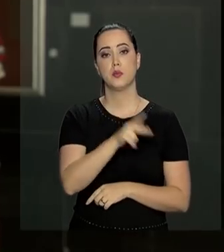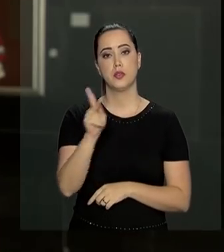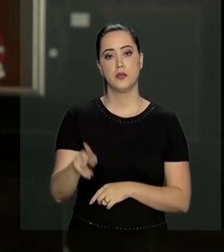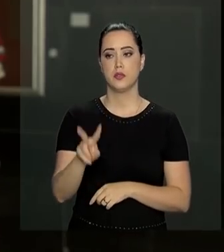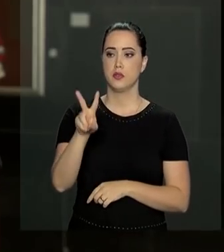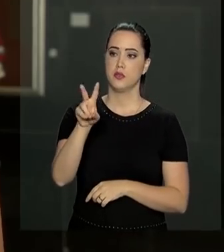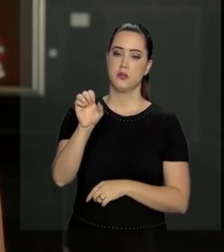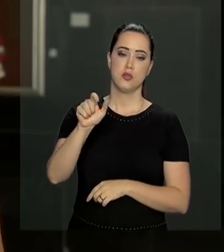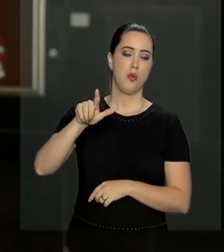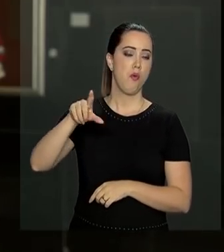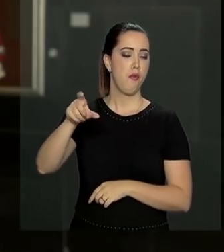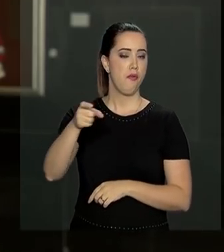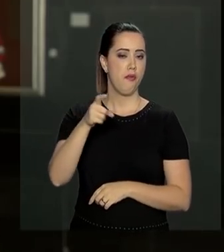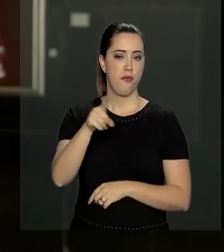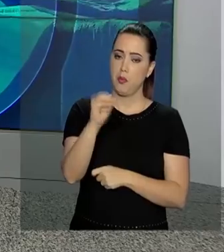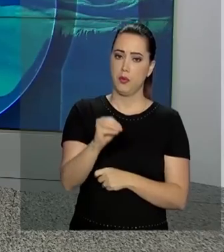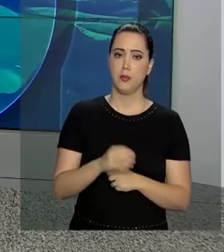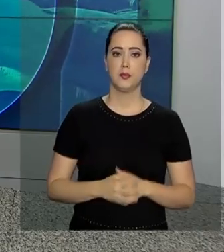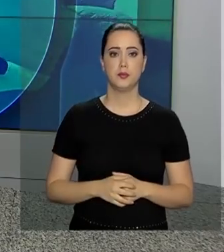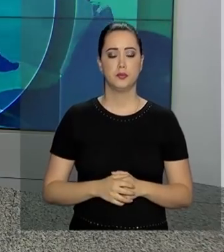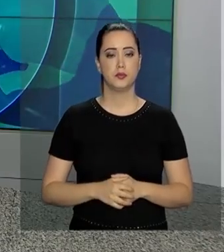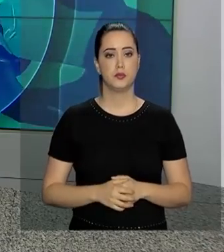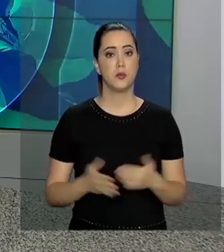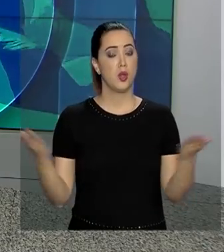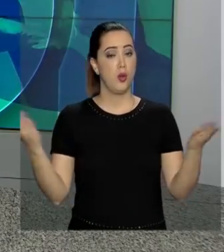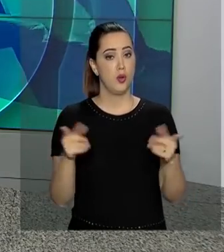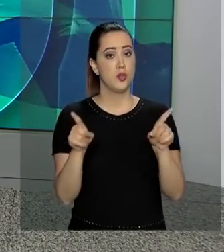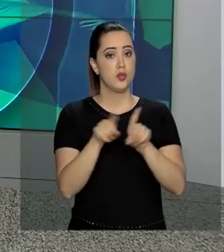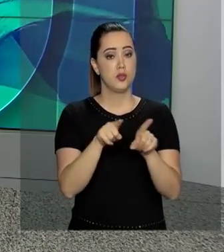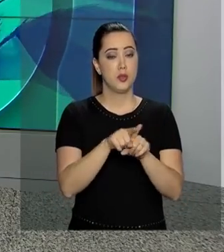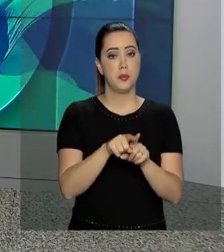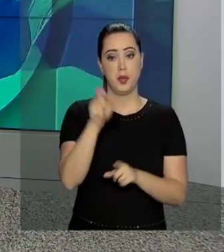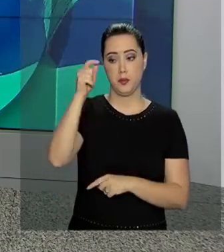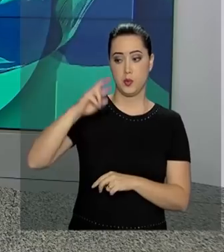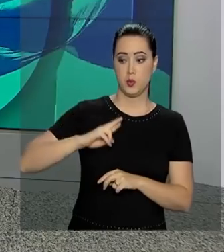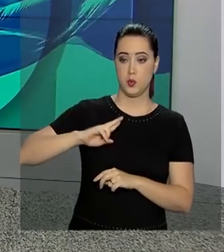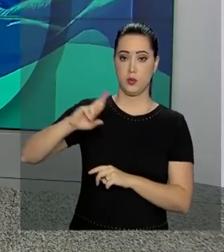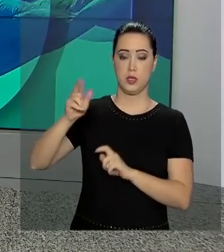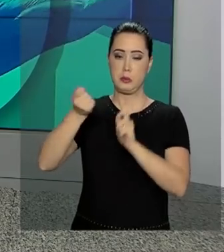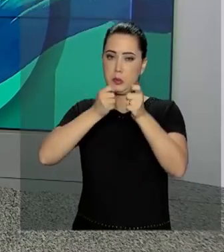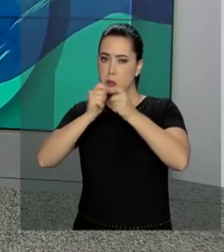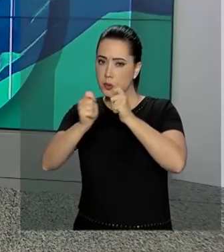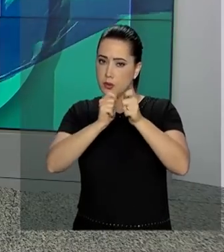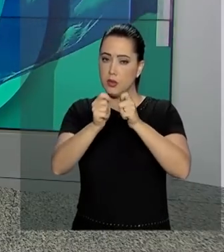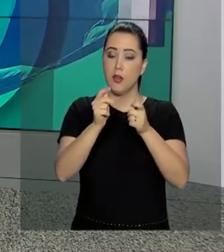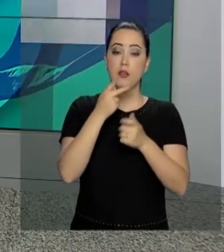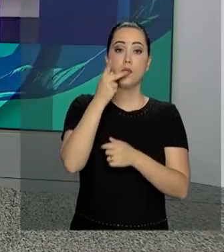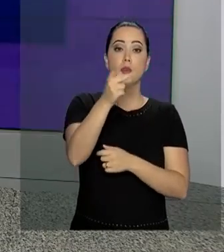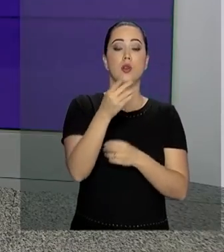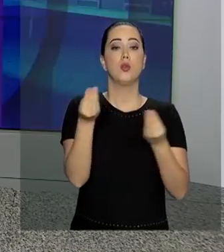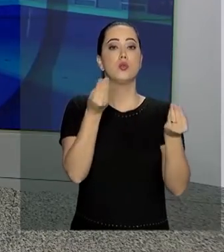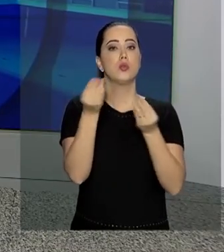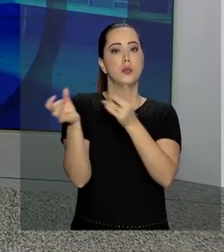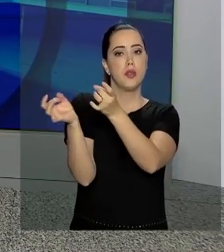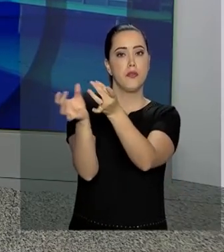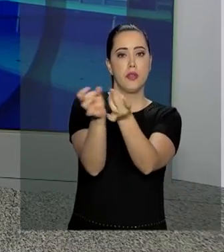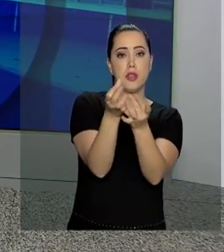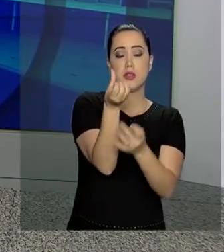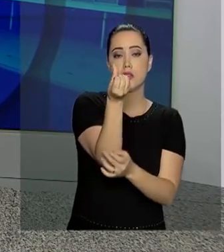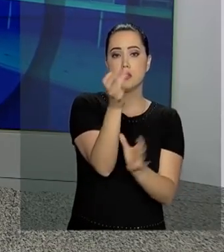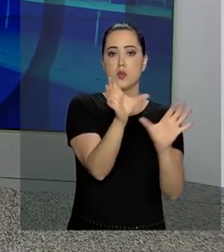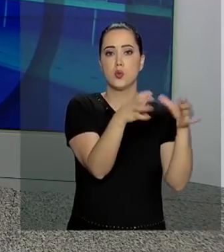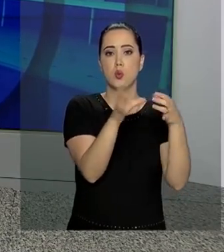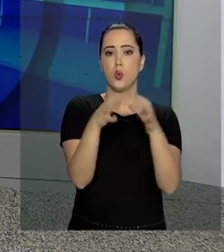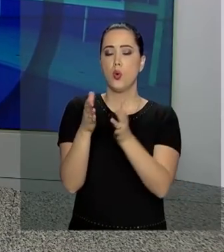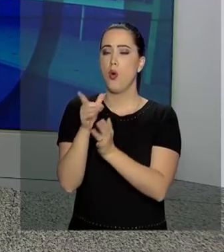pelos serviços prestados. E hoje também o porta-voz da presidência da república falou sobre o leilão de seis